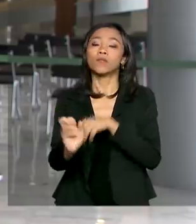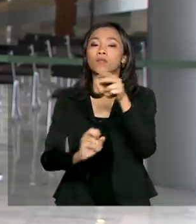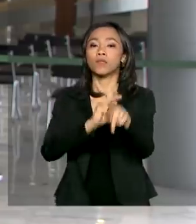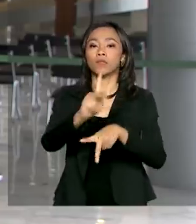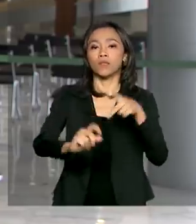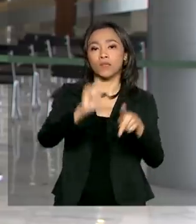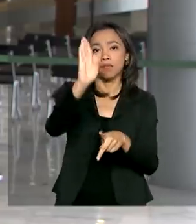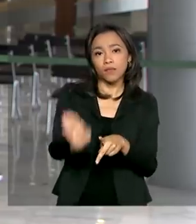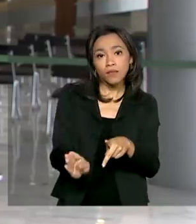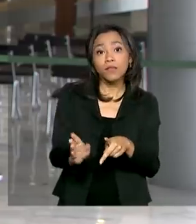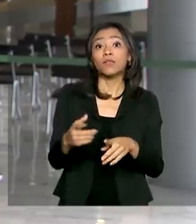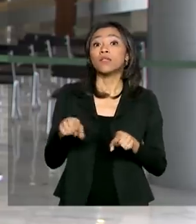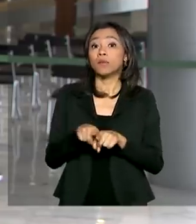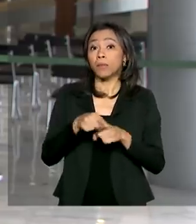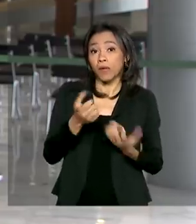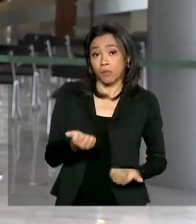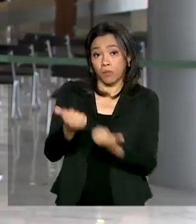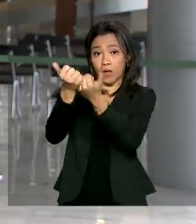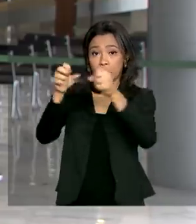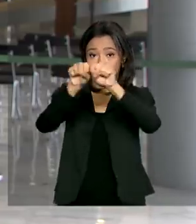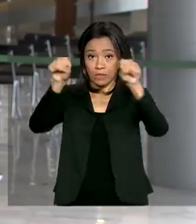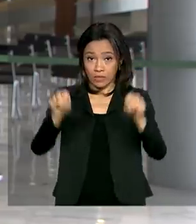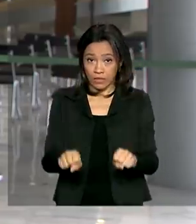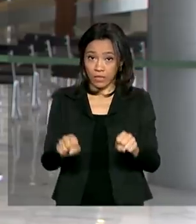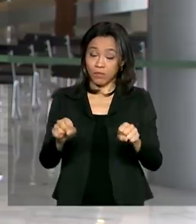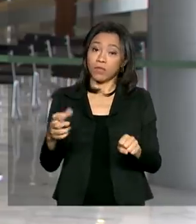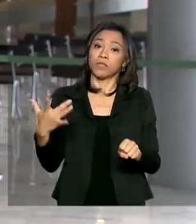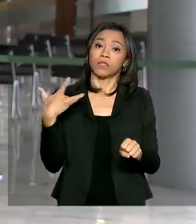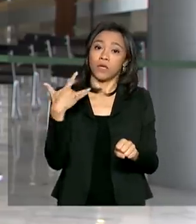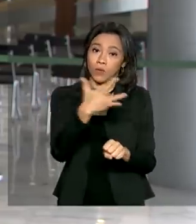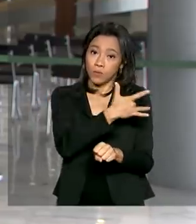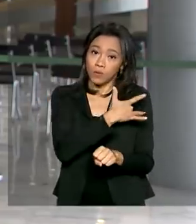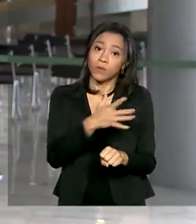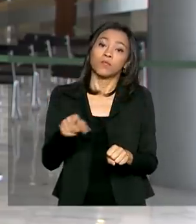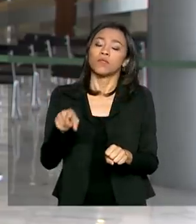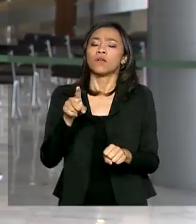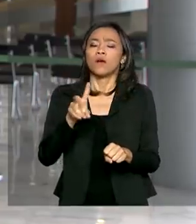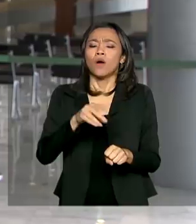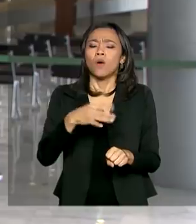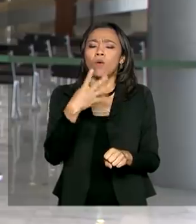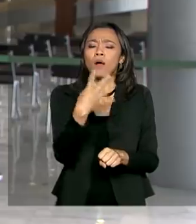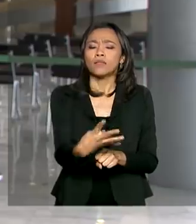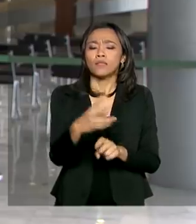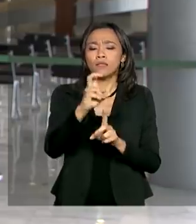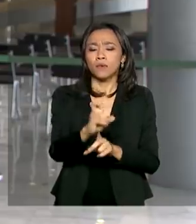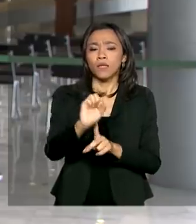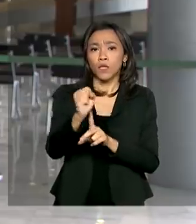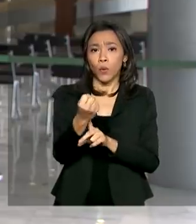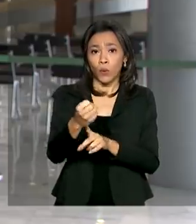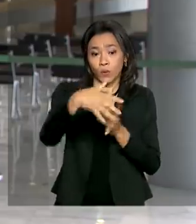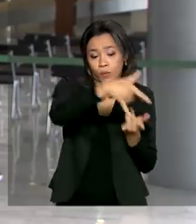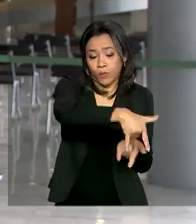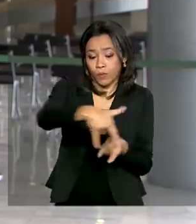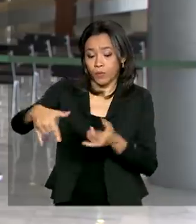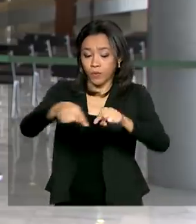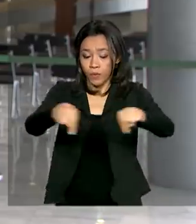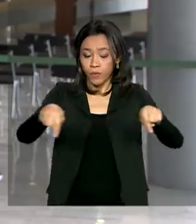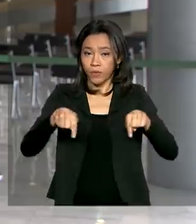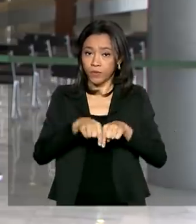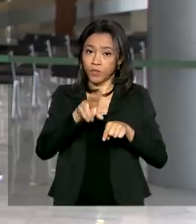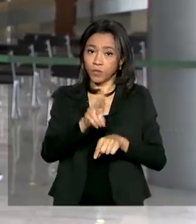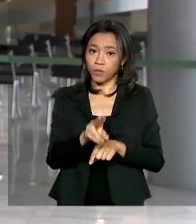E para reforçar o SUS, o Sistema Único de Saúde, houve um aumento de 458 leitos de UTI.